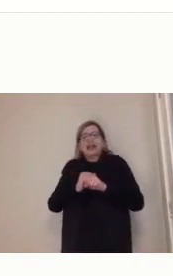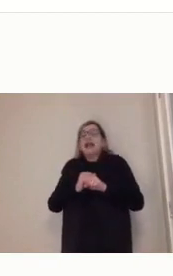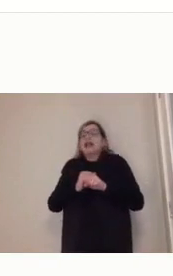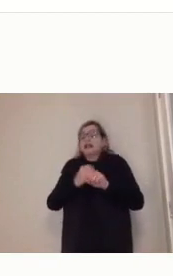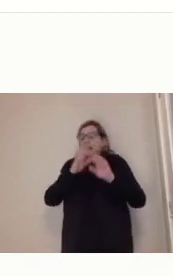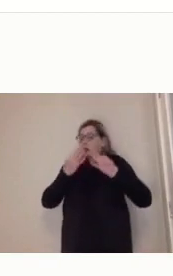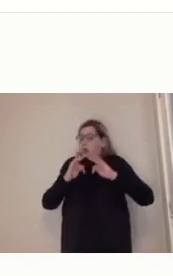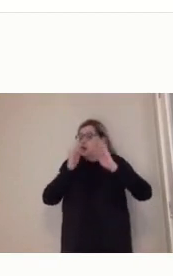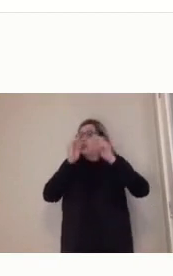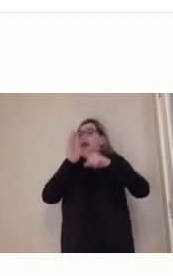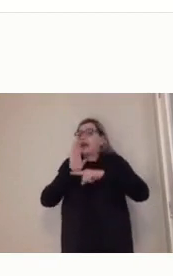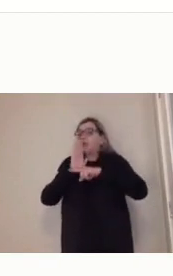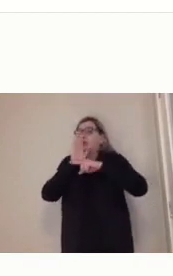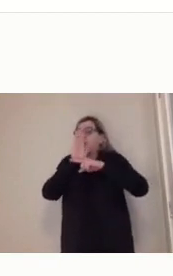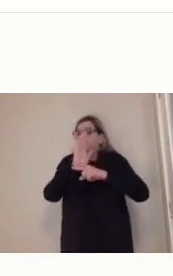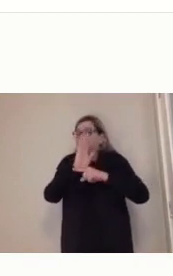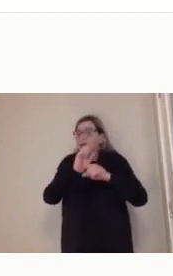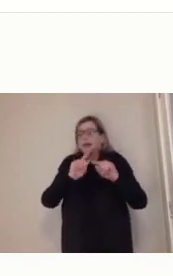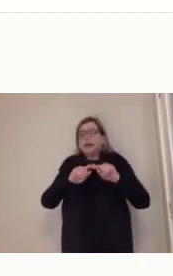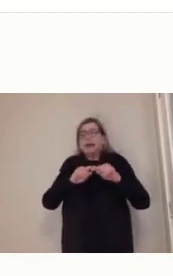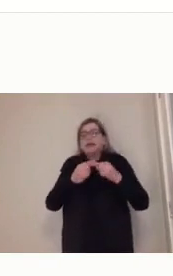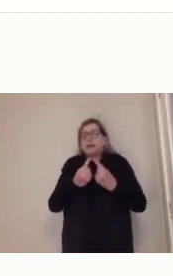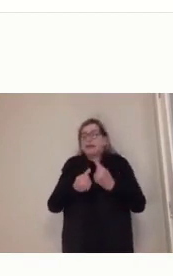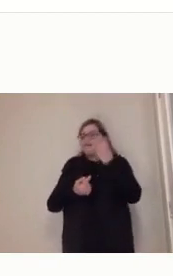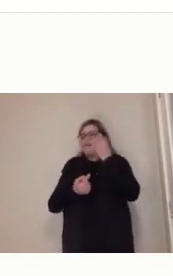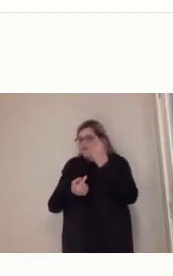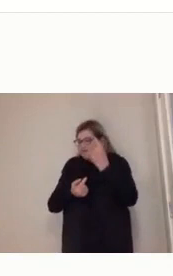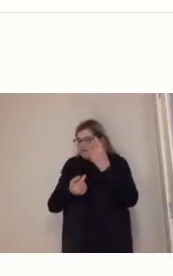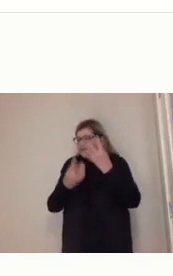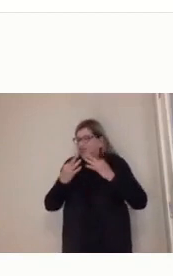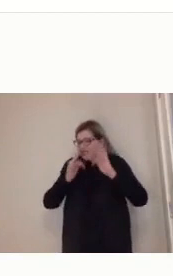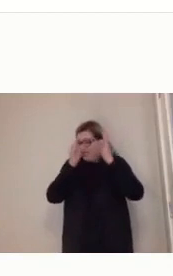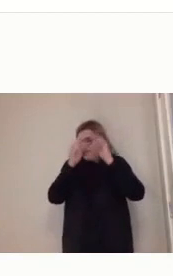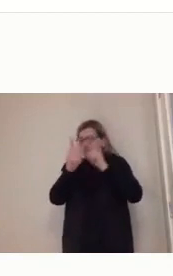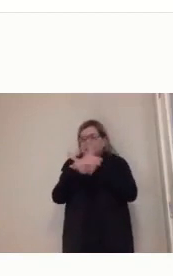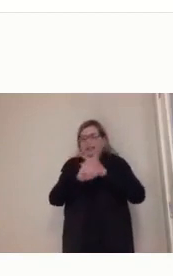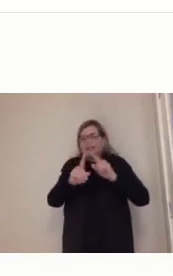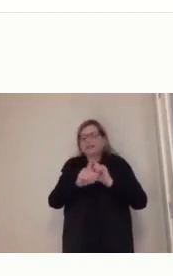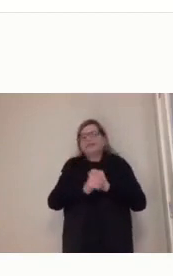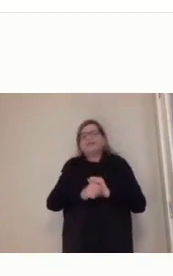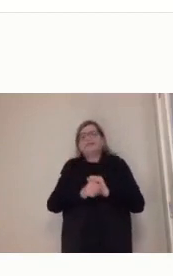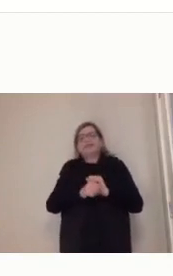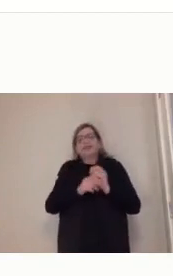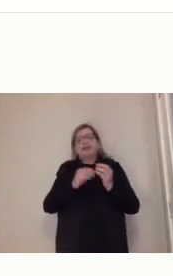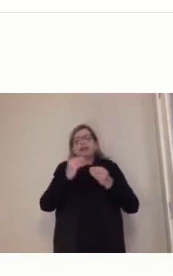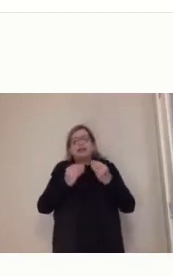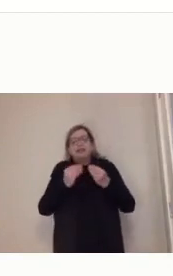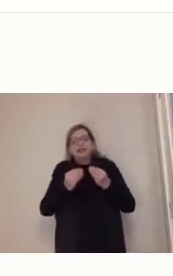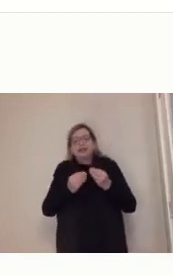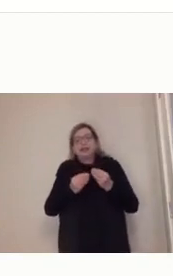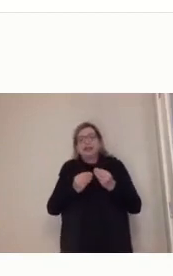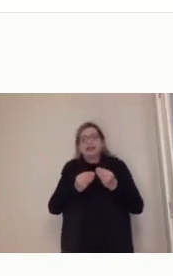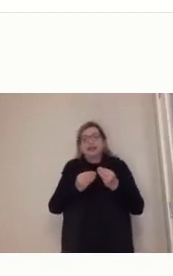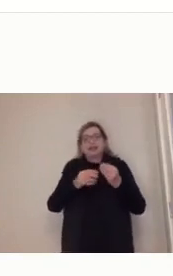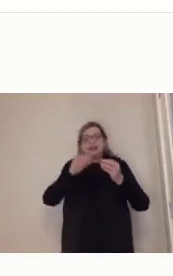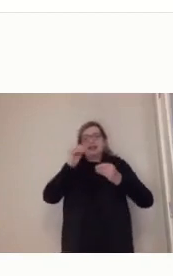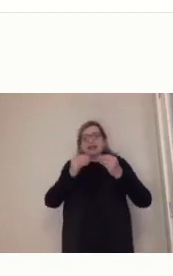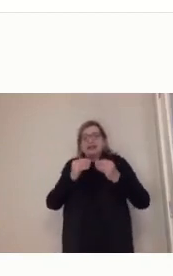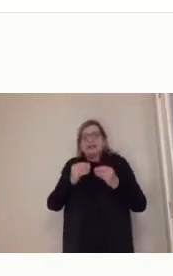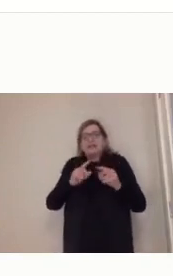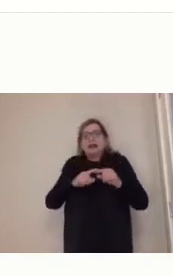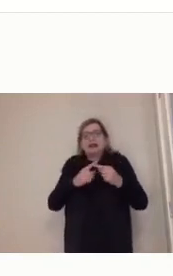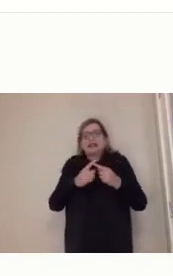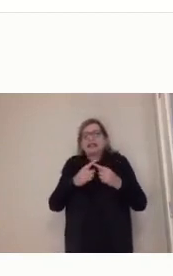Somente com a... Se a gente disser que tudo está relacionado só com a tecnologia. E esquecer a dimensão pedagógica,